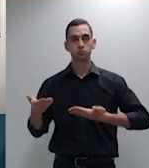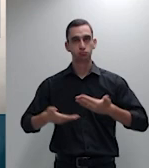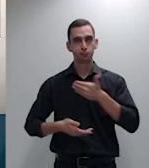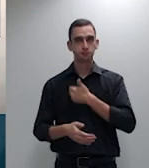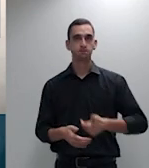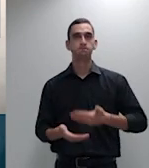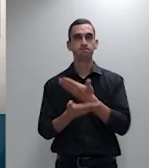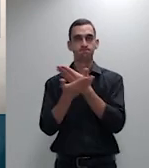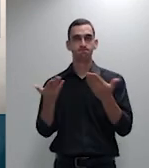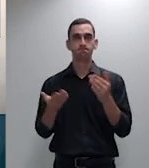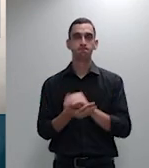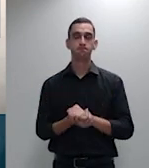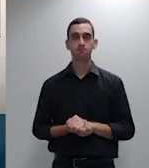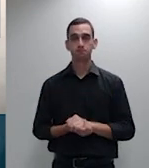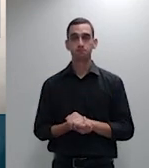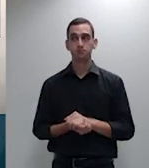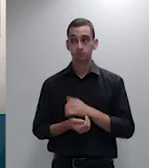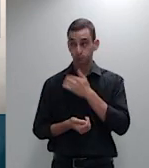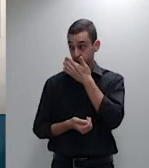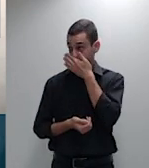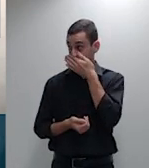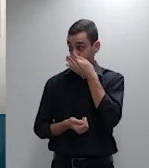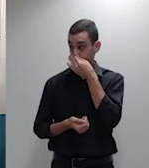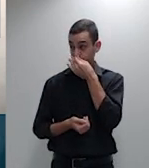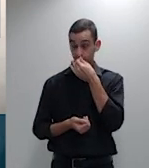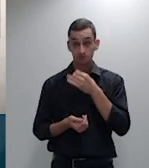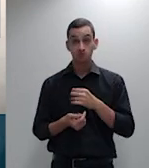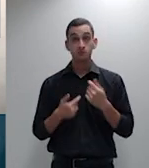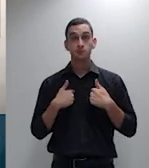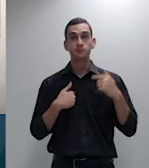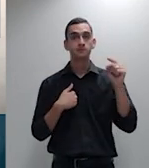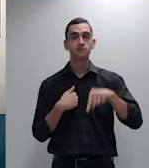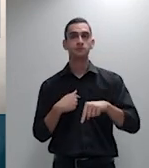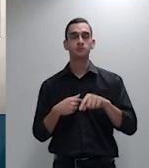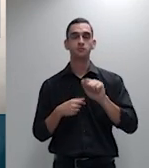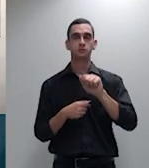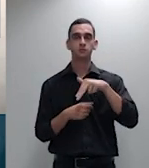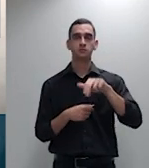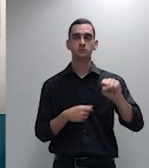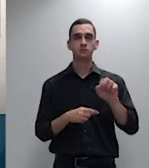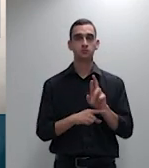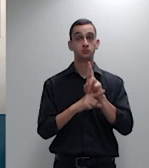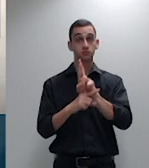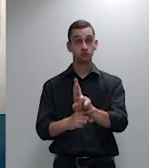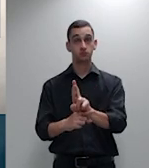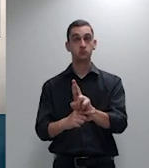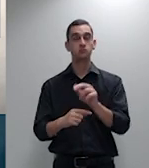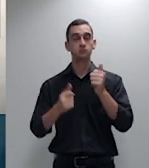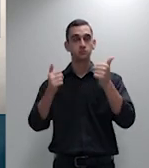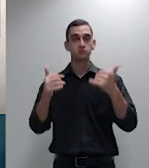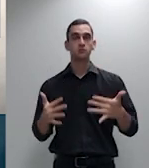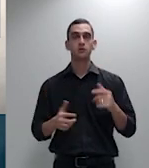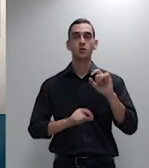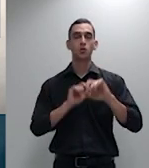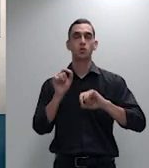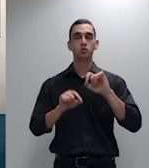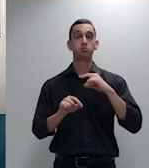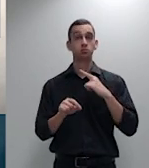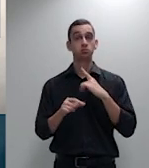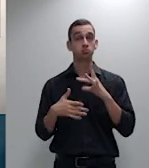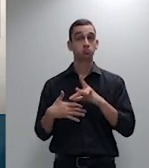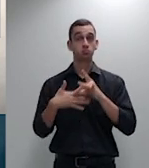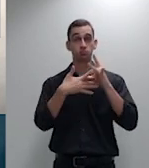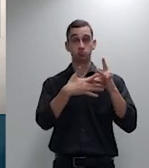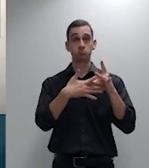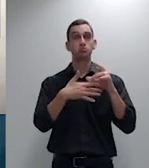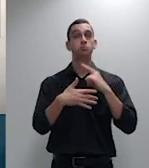representante da ANS eu gostaria de destacar que há um posicionamento institucional no sentido de que não existem